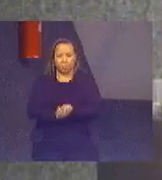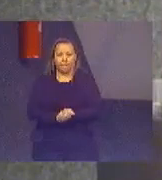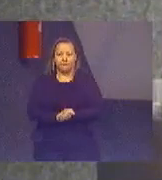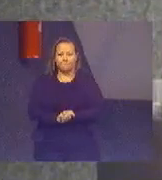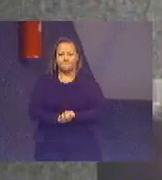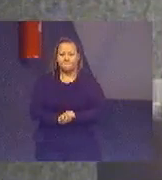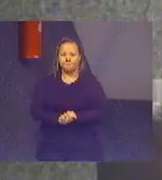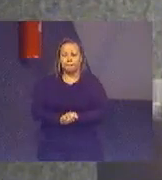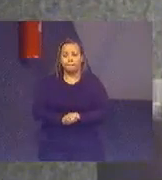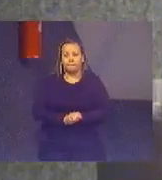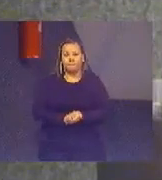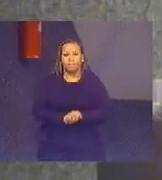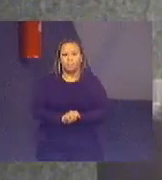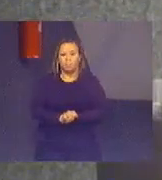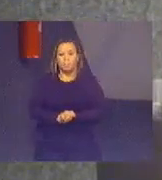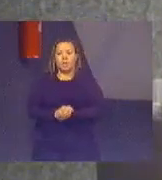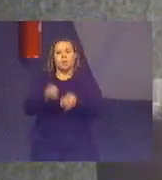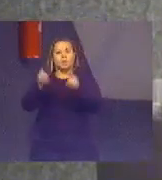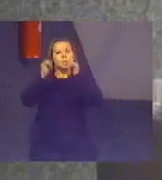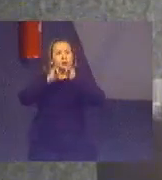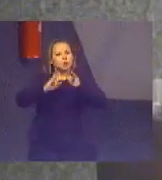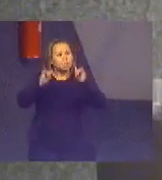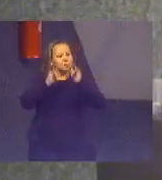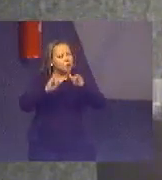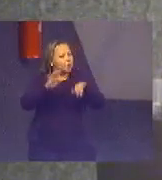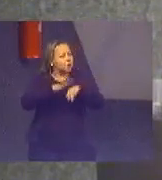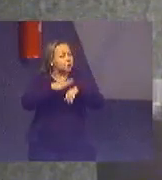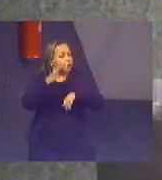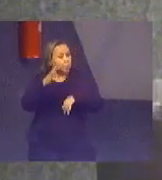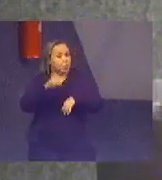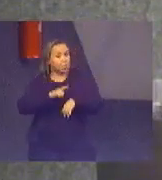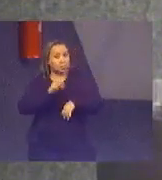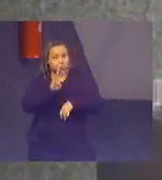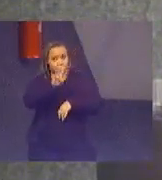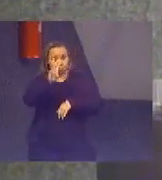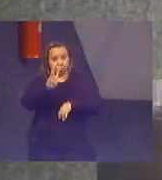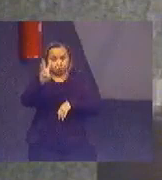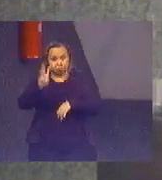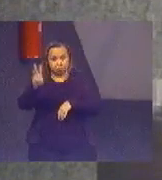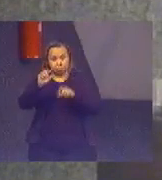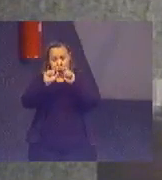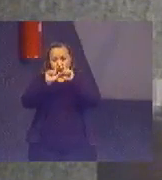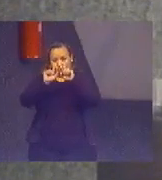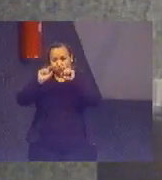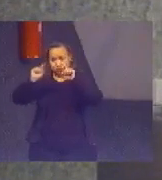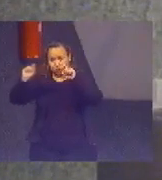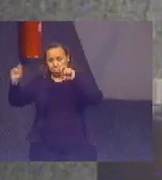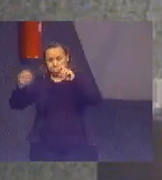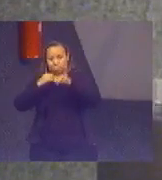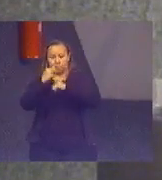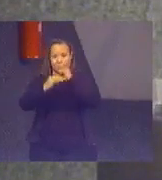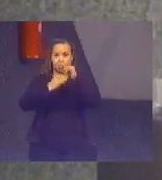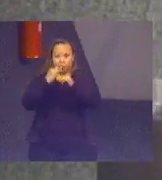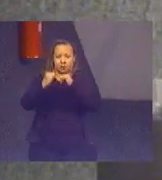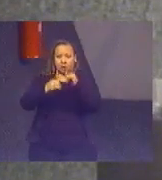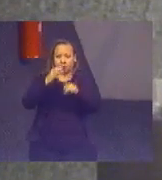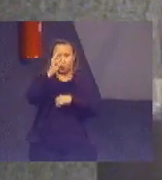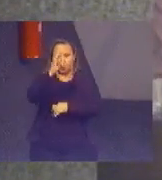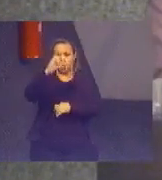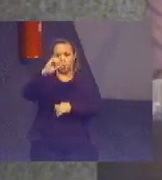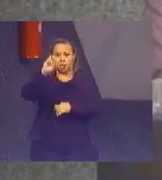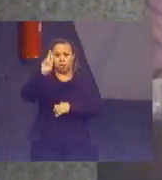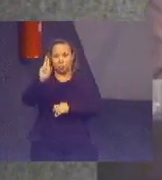Bom, informações adicionais estão disponíveis dentro desse link do Tribunal de Contas da União, na Secretaria